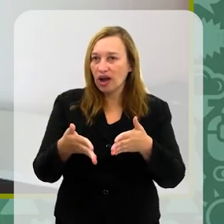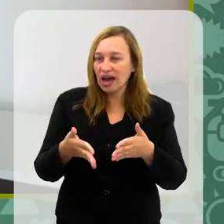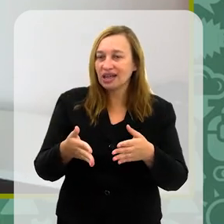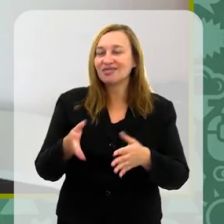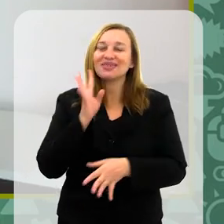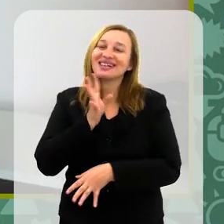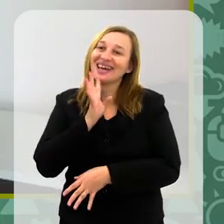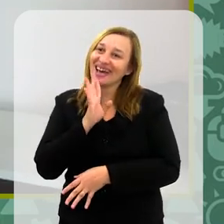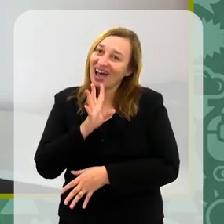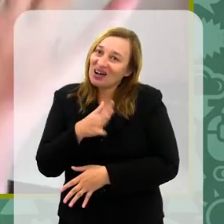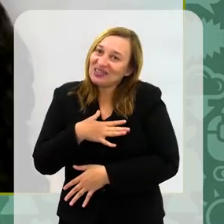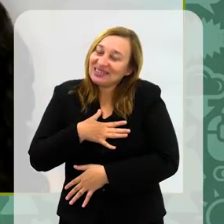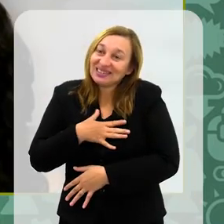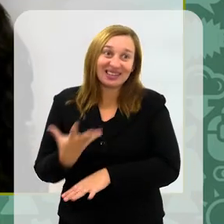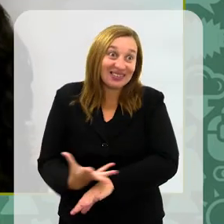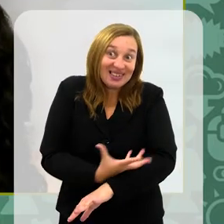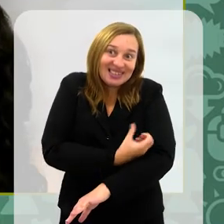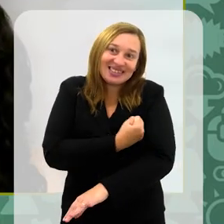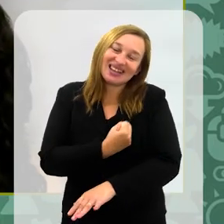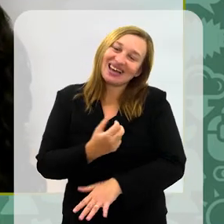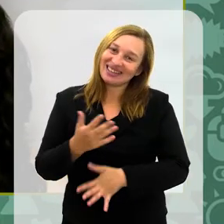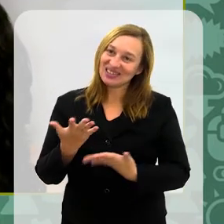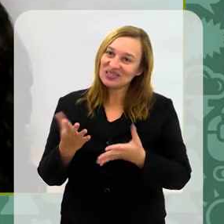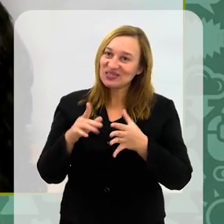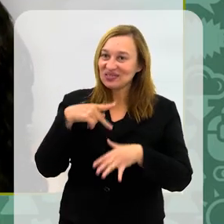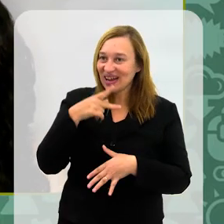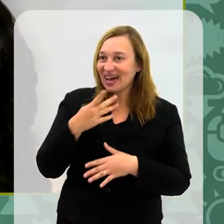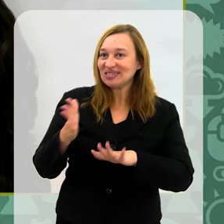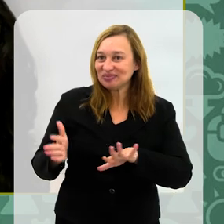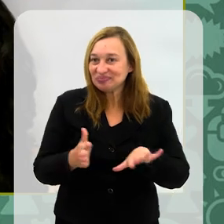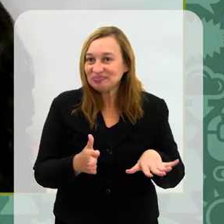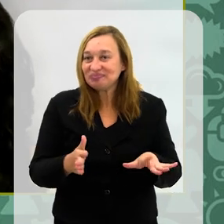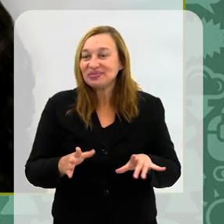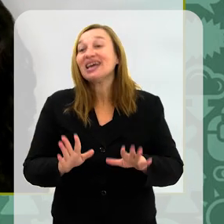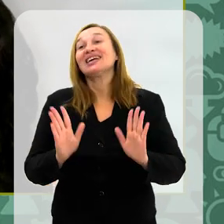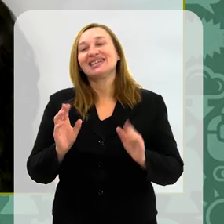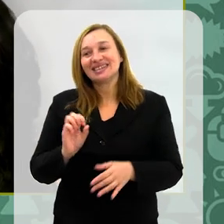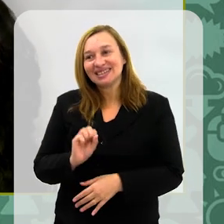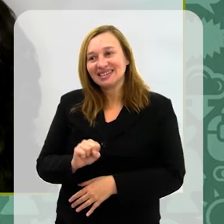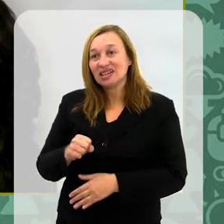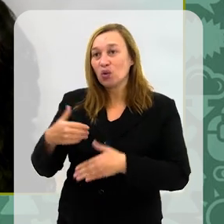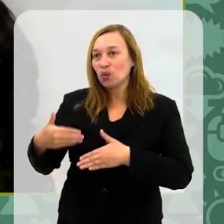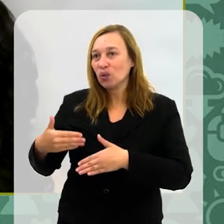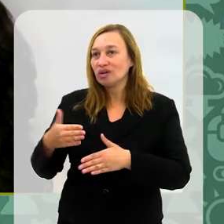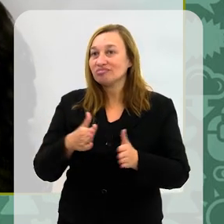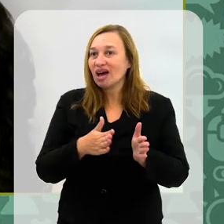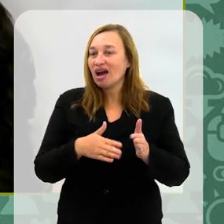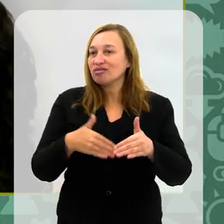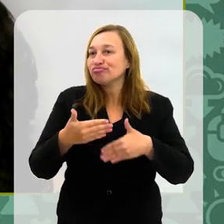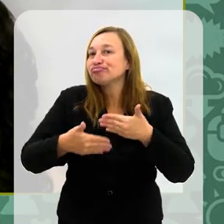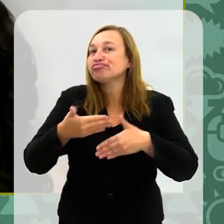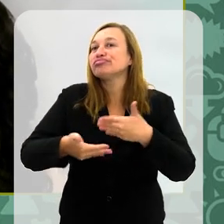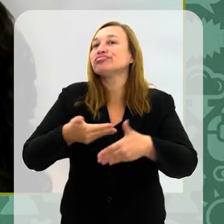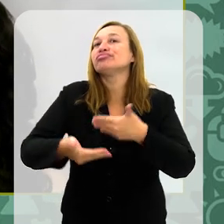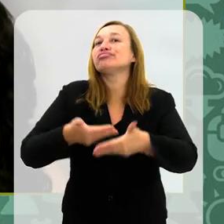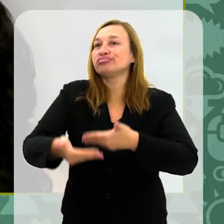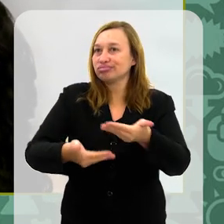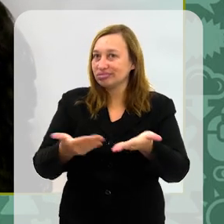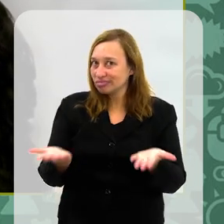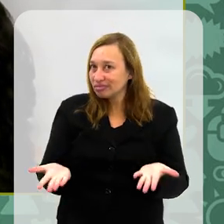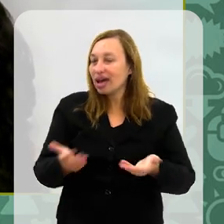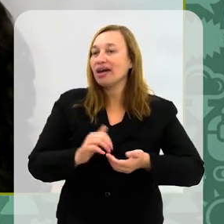muito legal. Só queria deixar esse comentário. Mas... É isso, né? Tá avançando, né? Tá